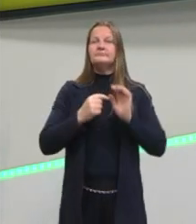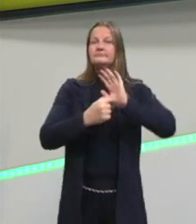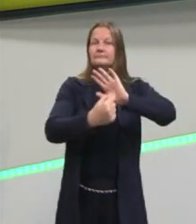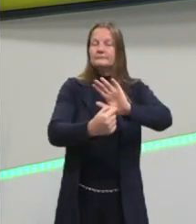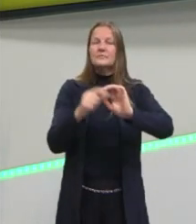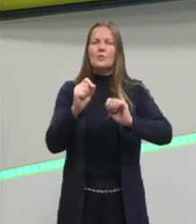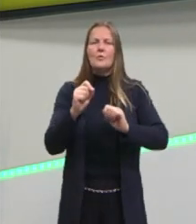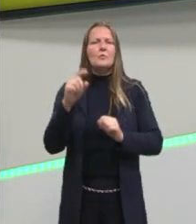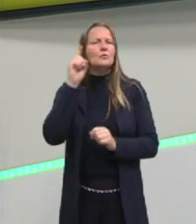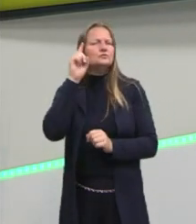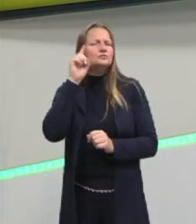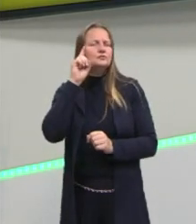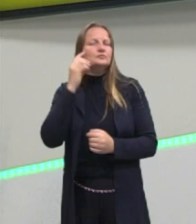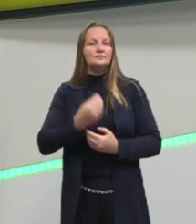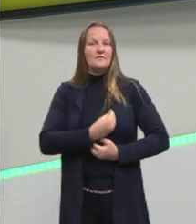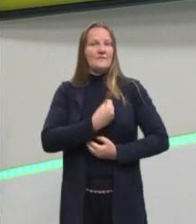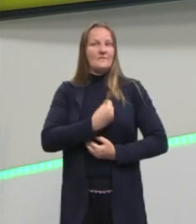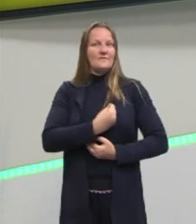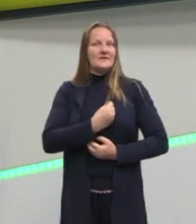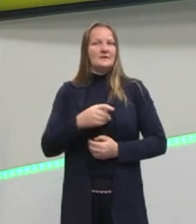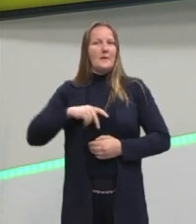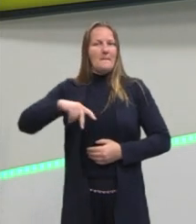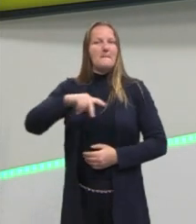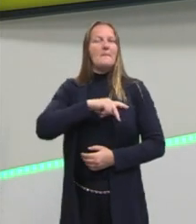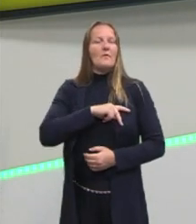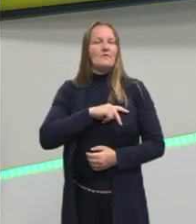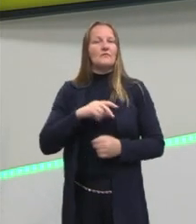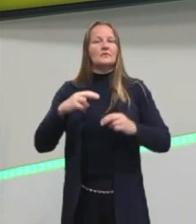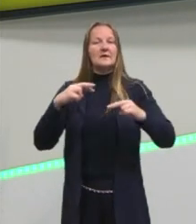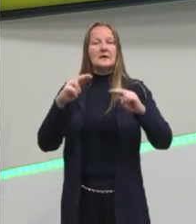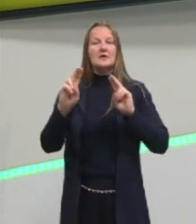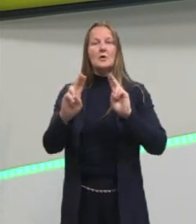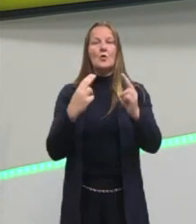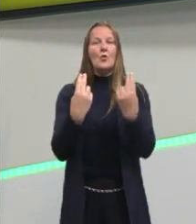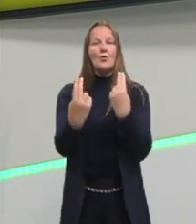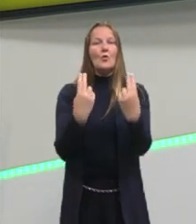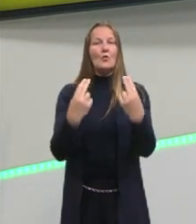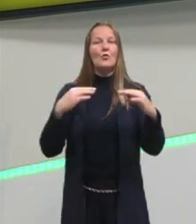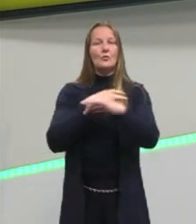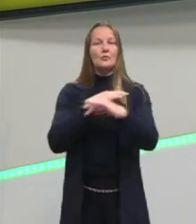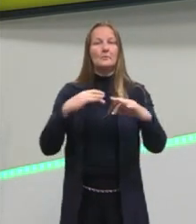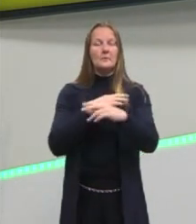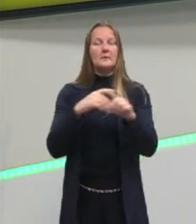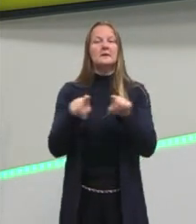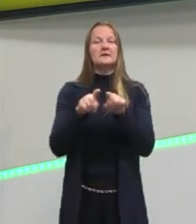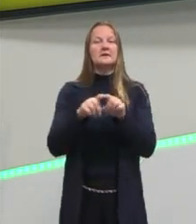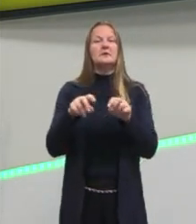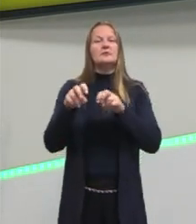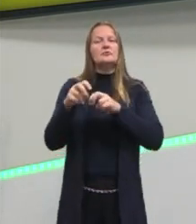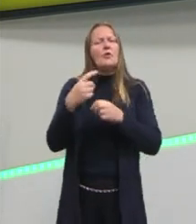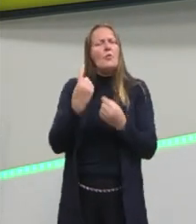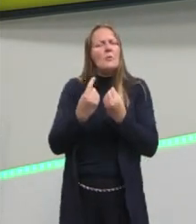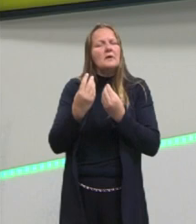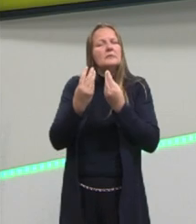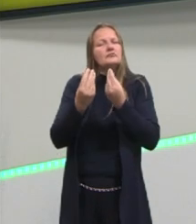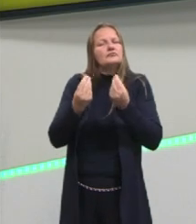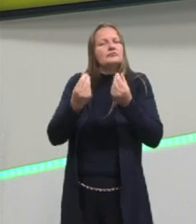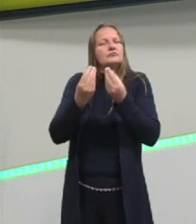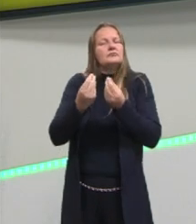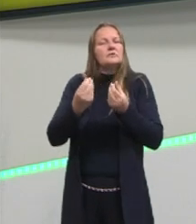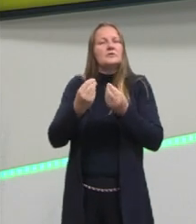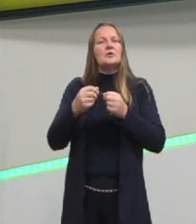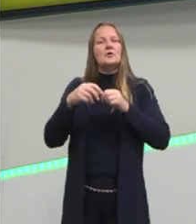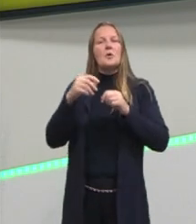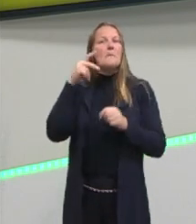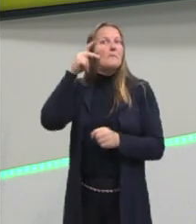como é o dia a dia do povo. Então, nós temos muitas prosas urbanas, mas temos também muitas prosas que vão tratar de